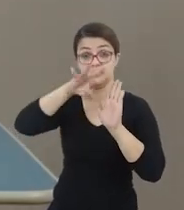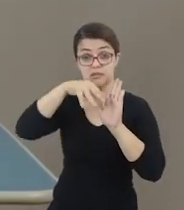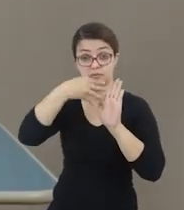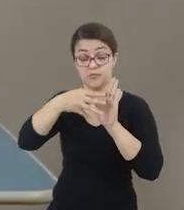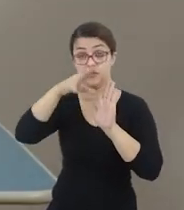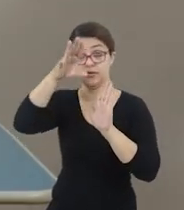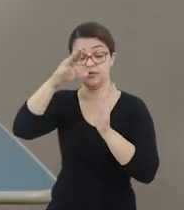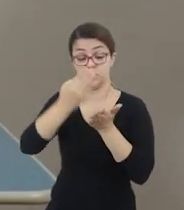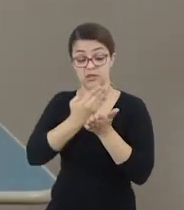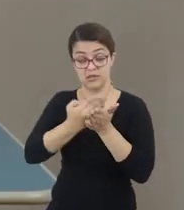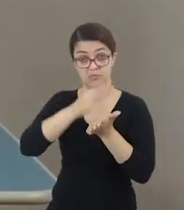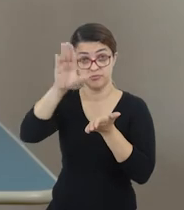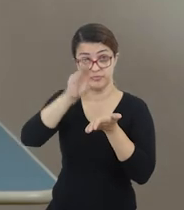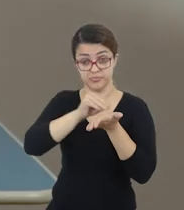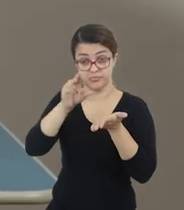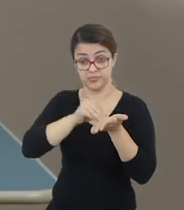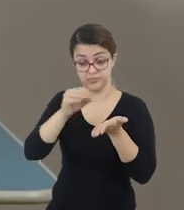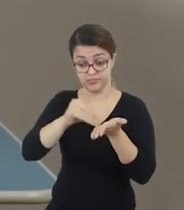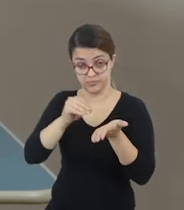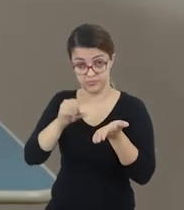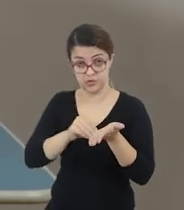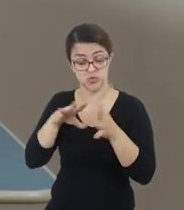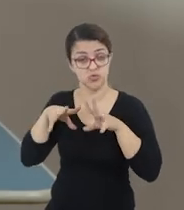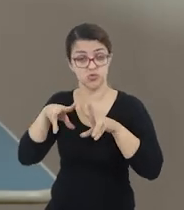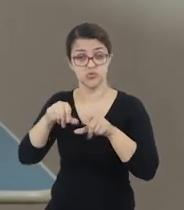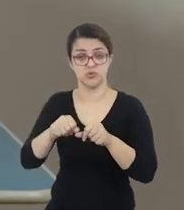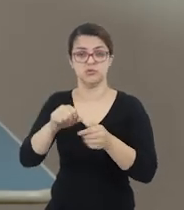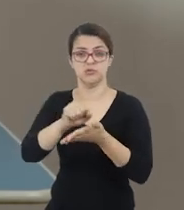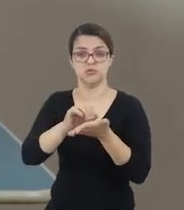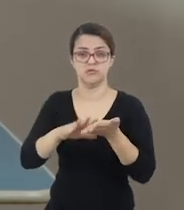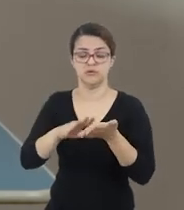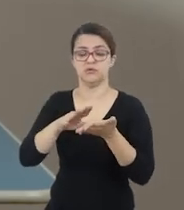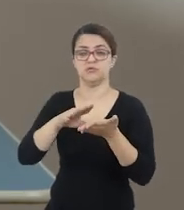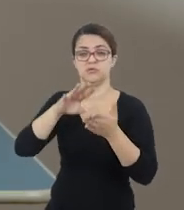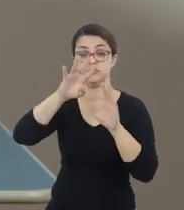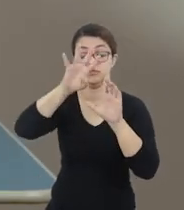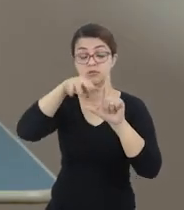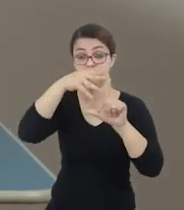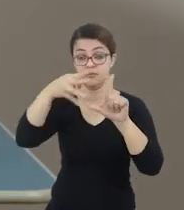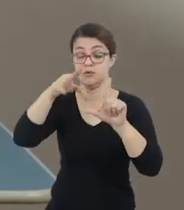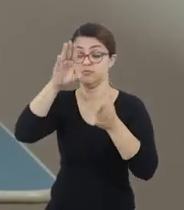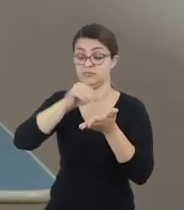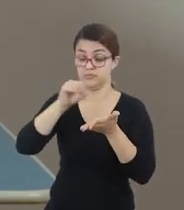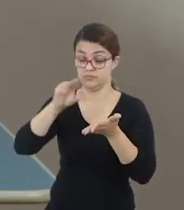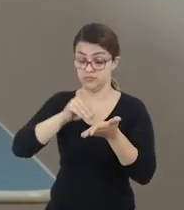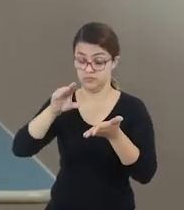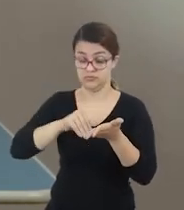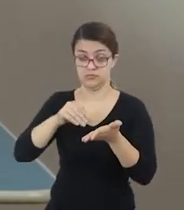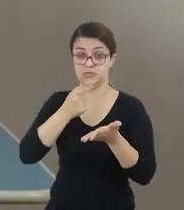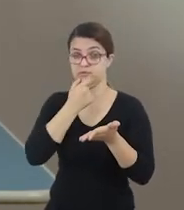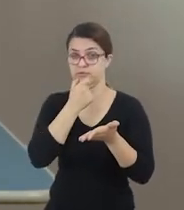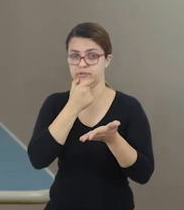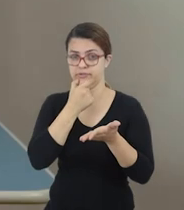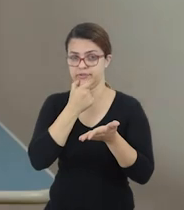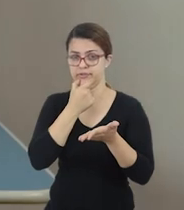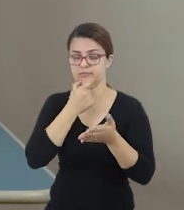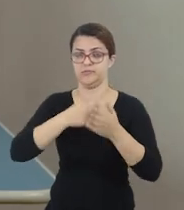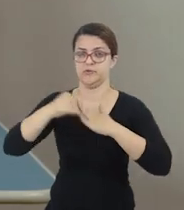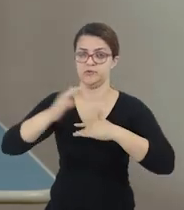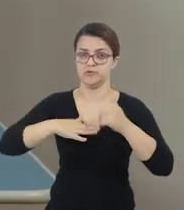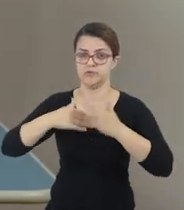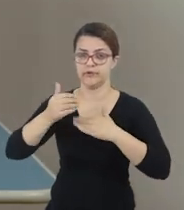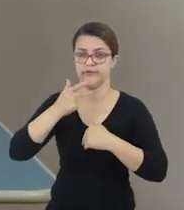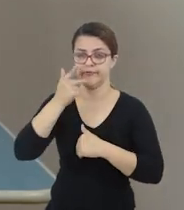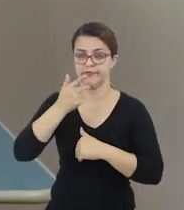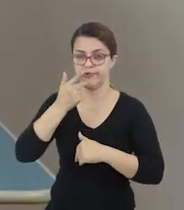no seu caderno. Então, depois você vai passar todas essas atividades, essa tabelinha para o seu caderno e vai treinar a pronúncia. Depois